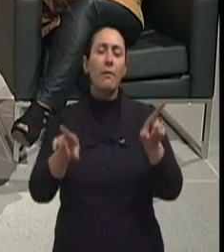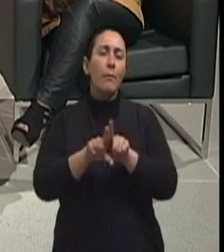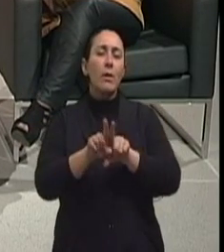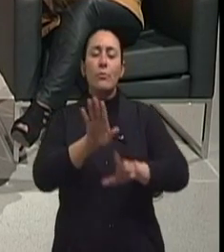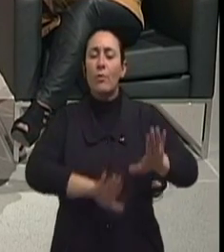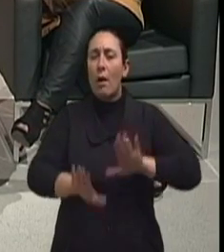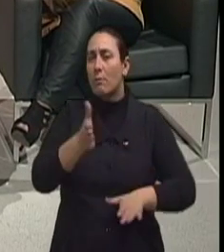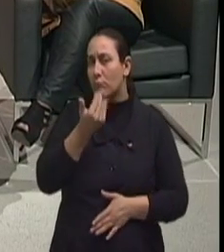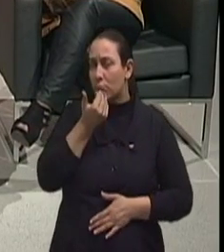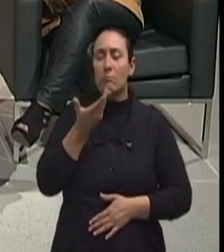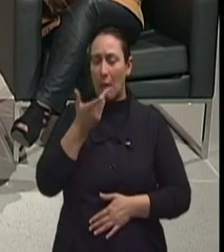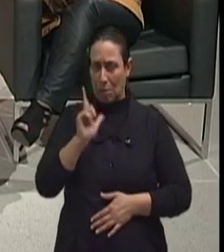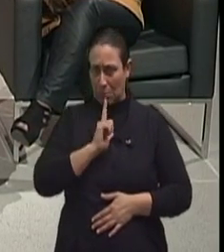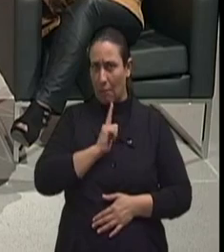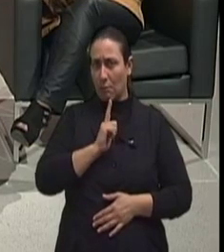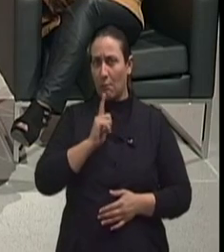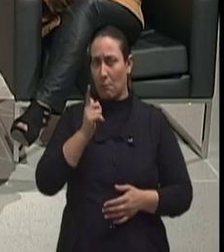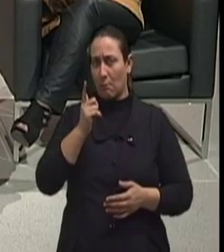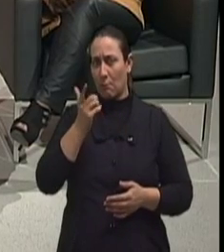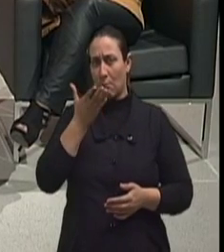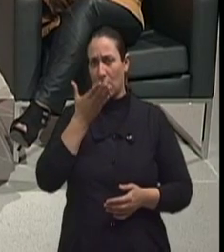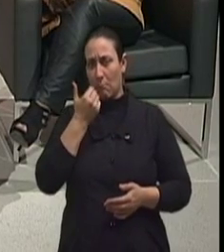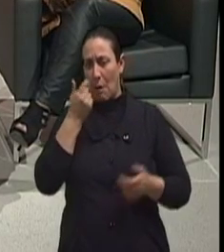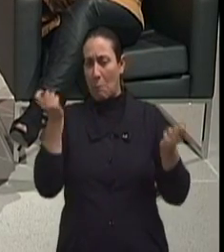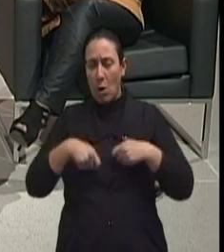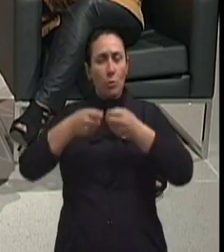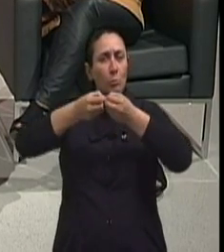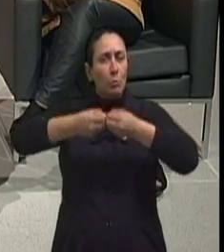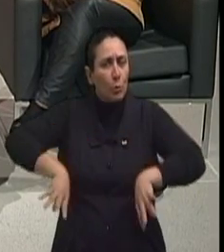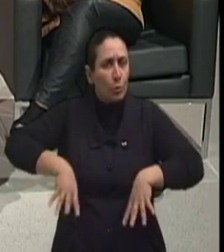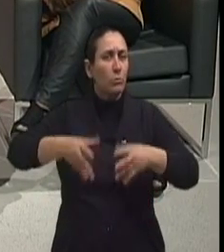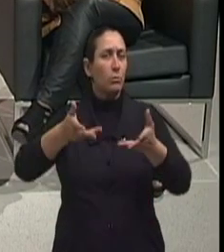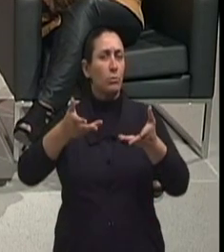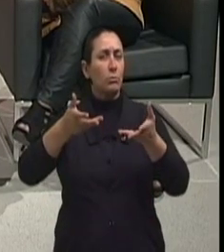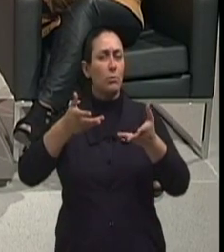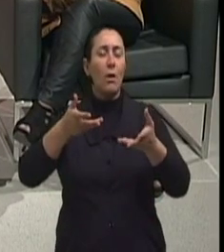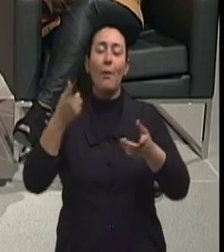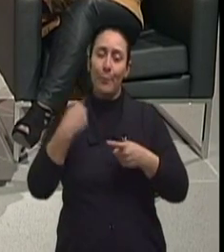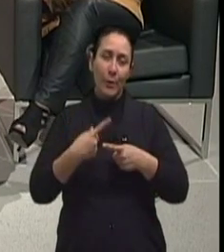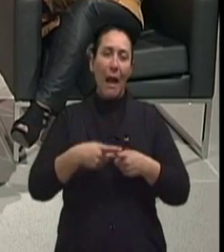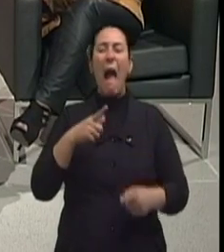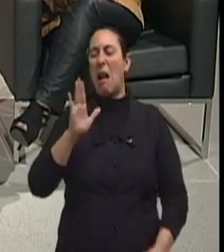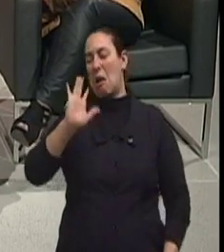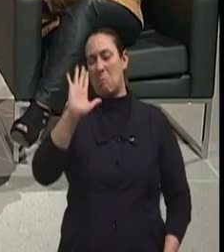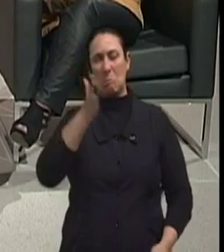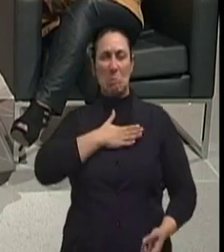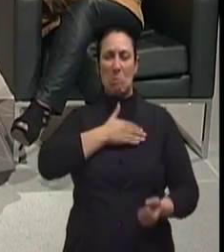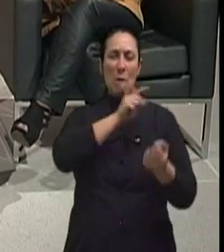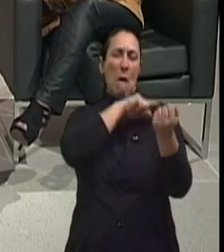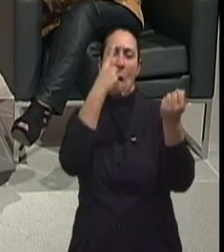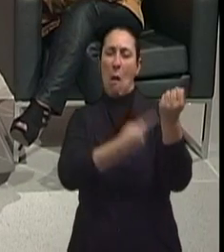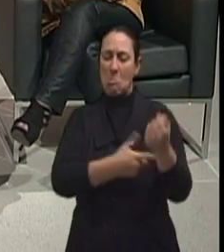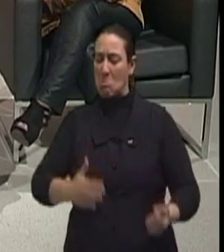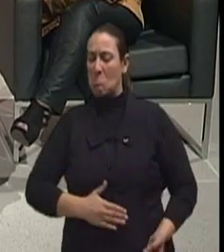Tem alimentos mais propensos a prejudicar o nosso estômago? Tem gente que diz, não, meu estômago é de ferro, eu como de tudo